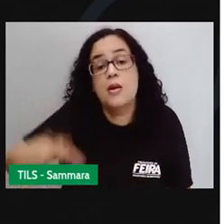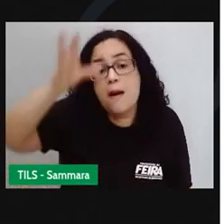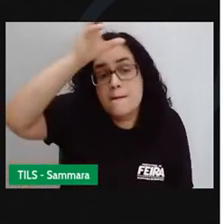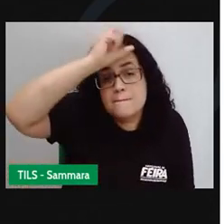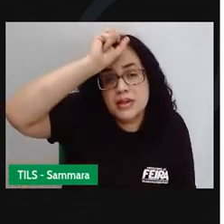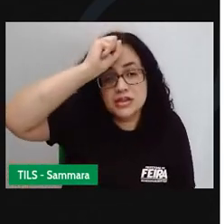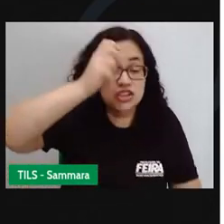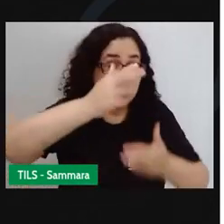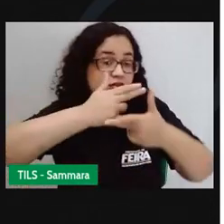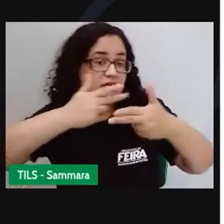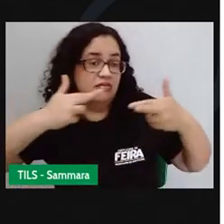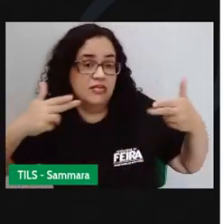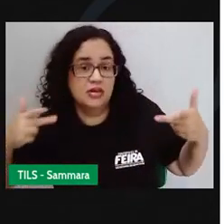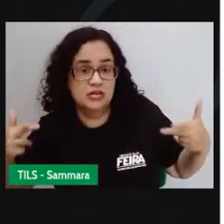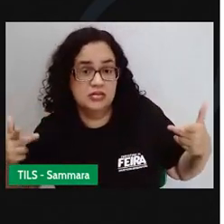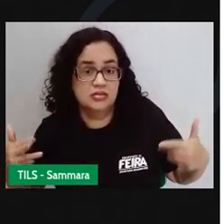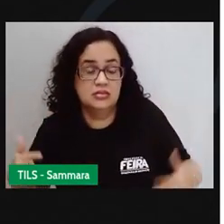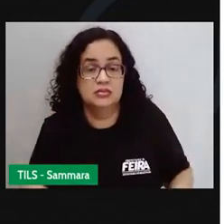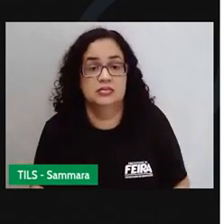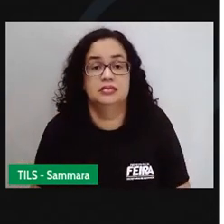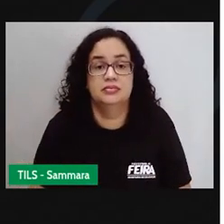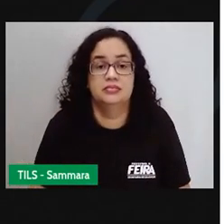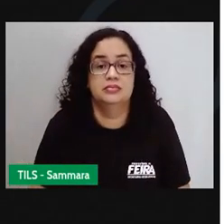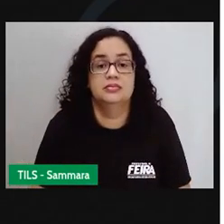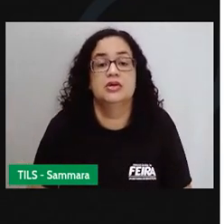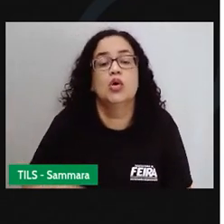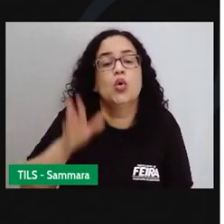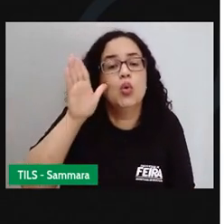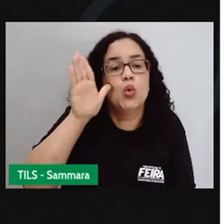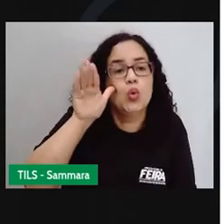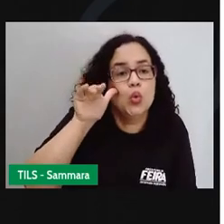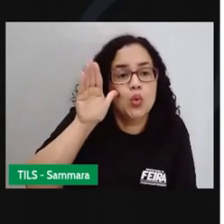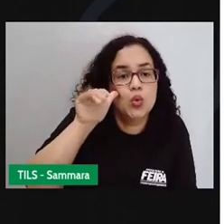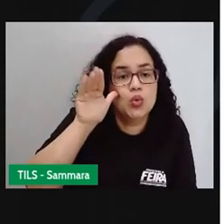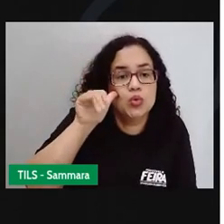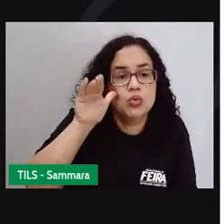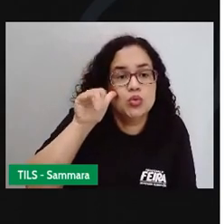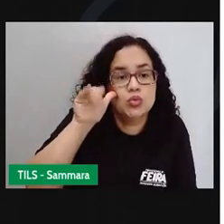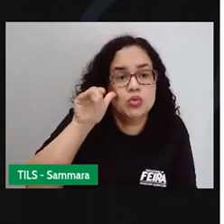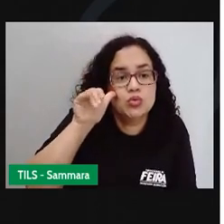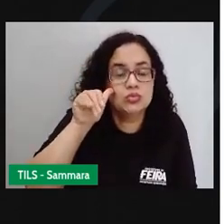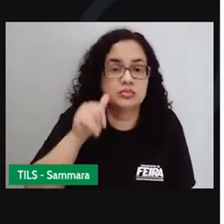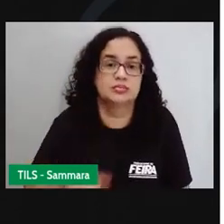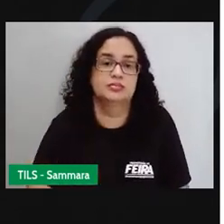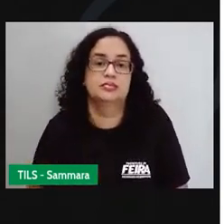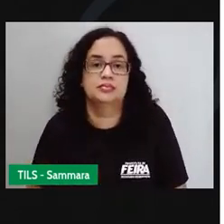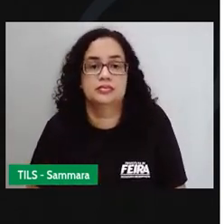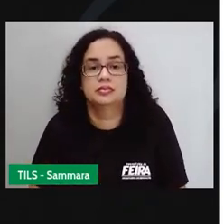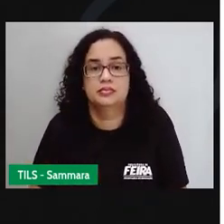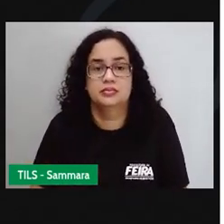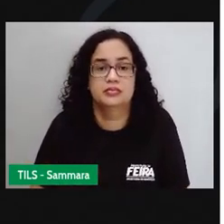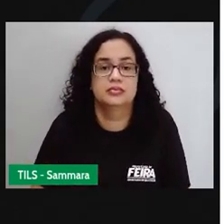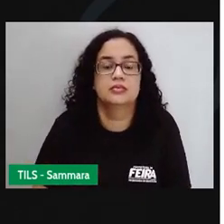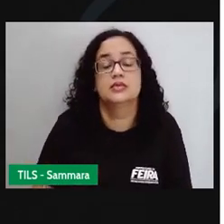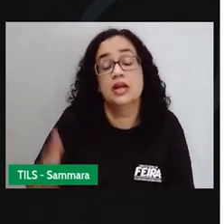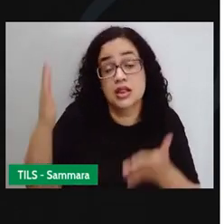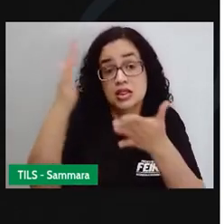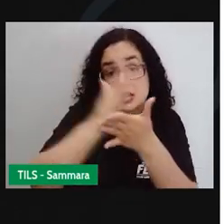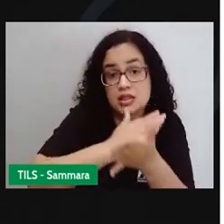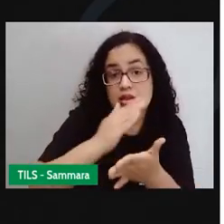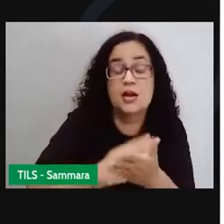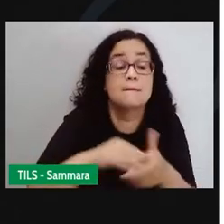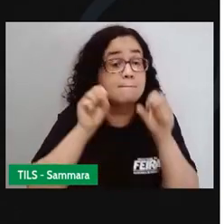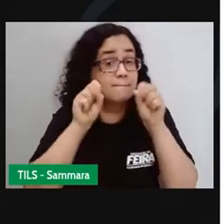um monte de coisa que a gente não sabe. Curiosidade também dos livros. Com os livros a gente